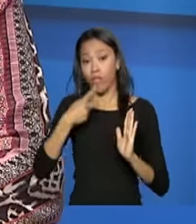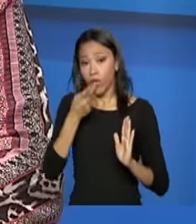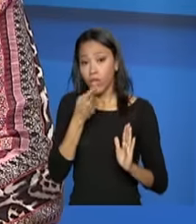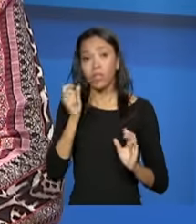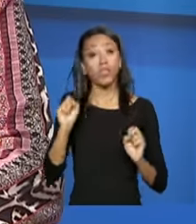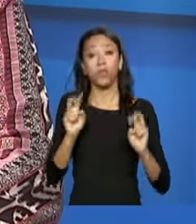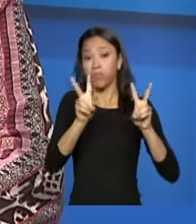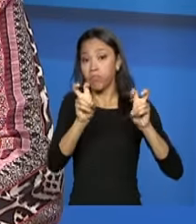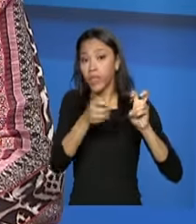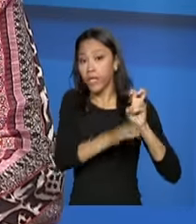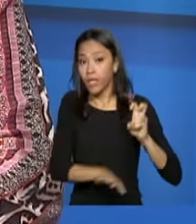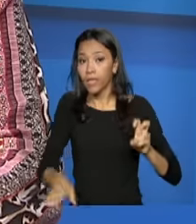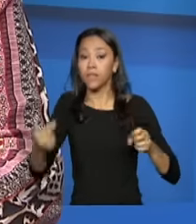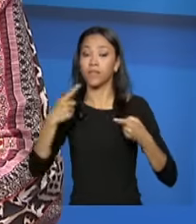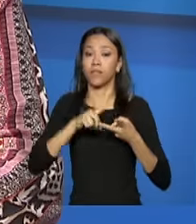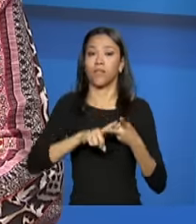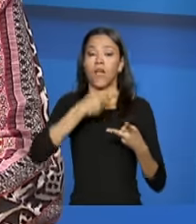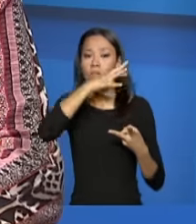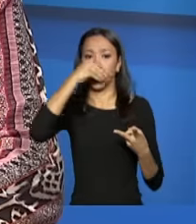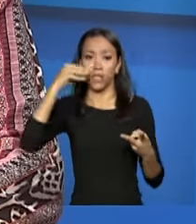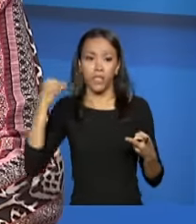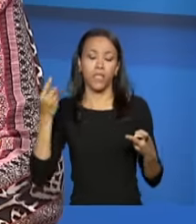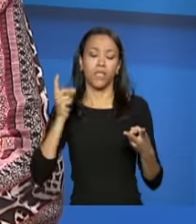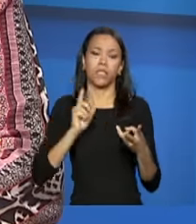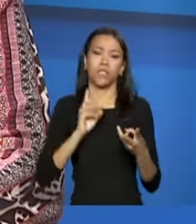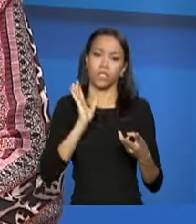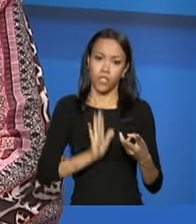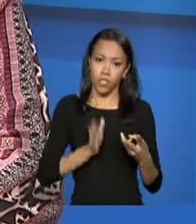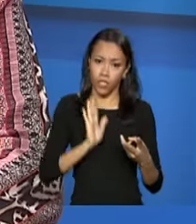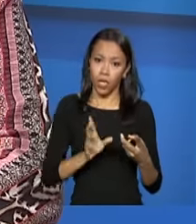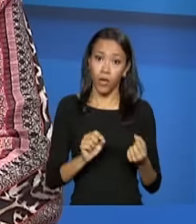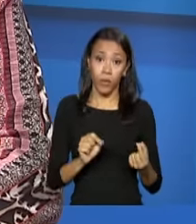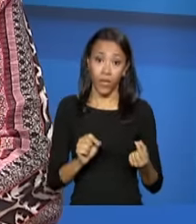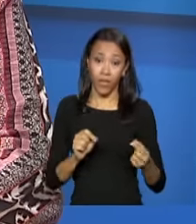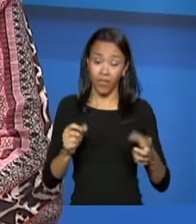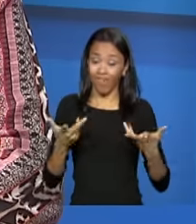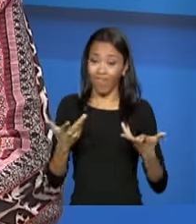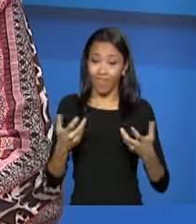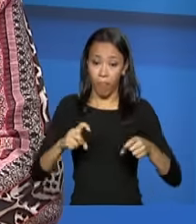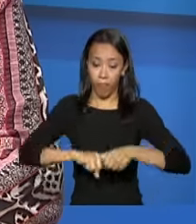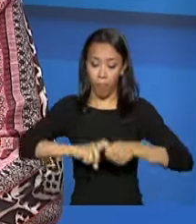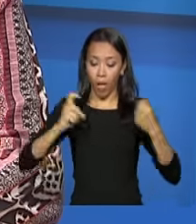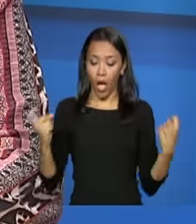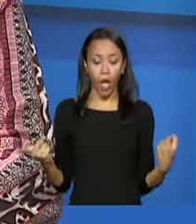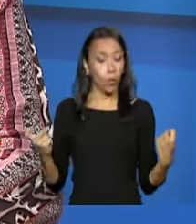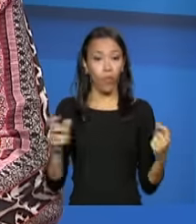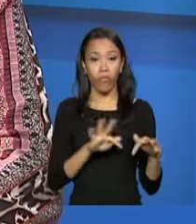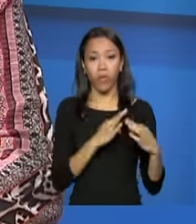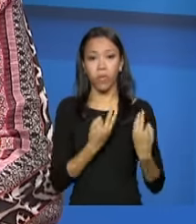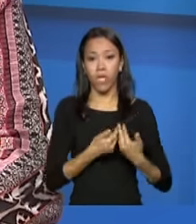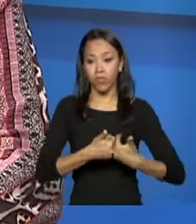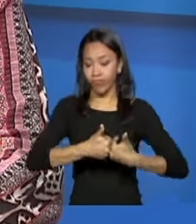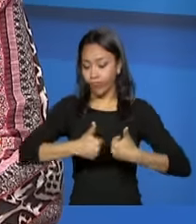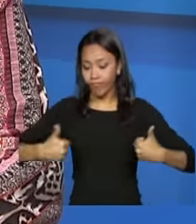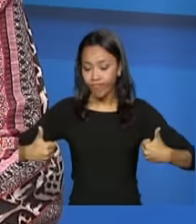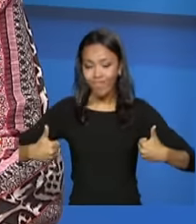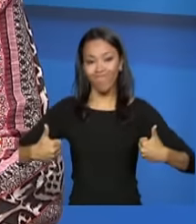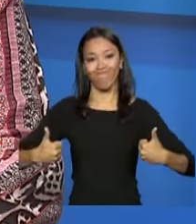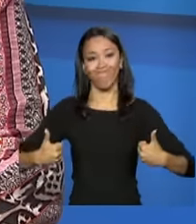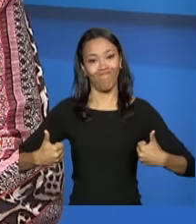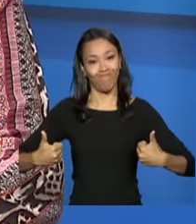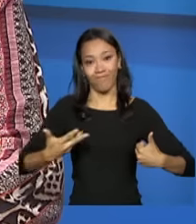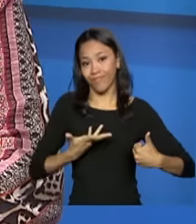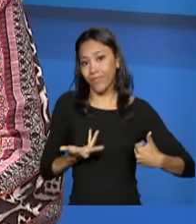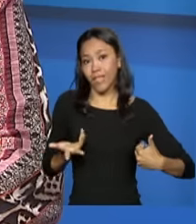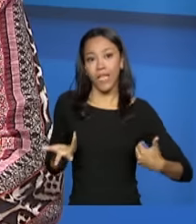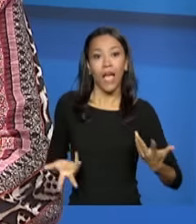adolescentes que tiveram, como já sinalizou a secretária, né? Ruptura na possibilidade da família e da comunidade cuidar.